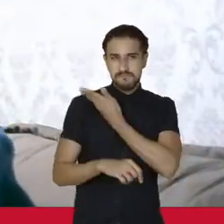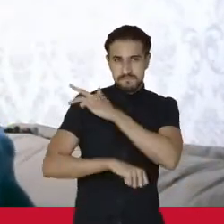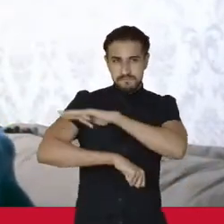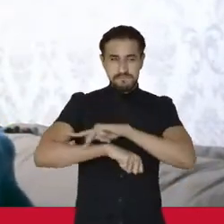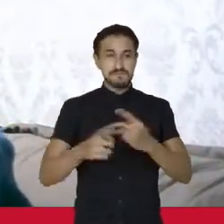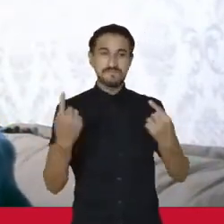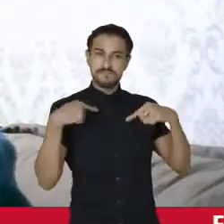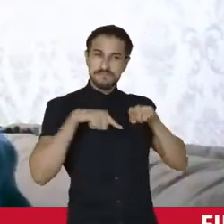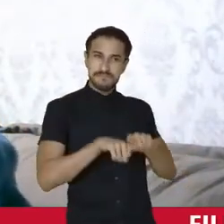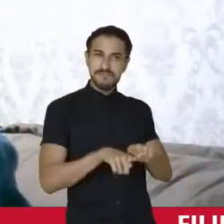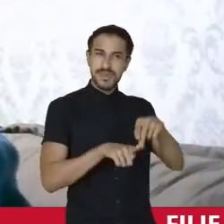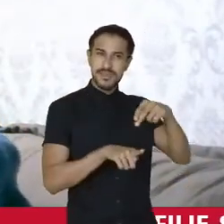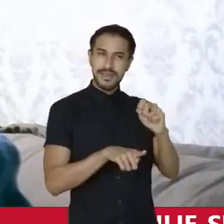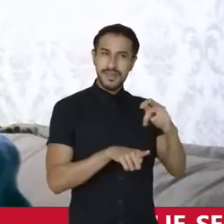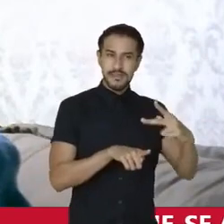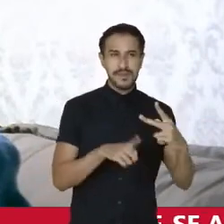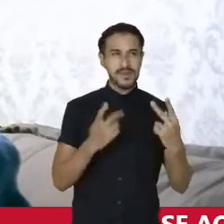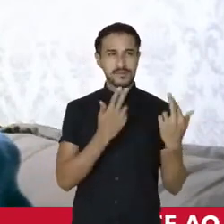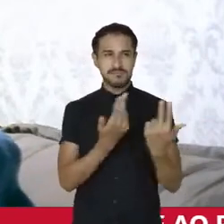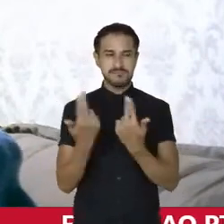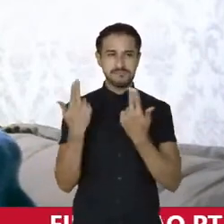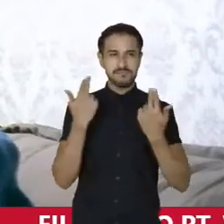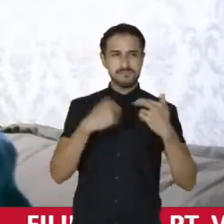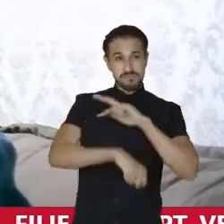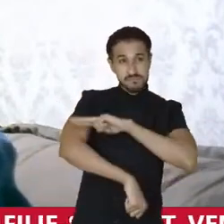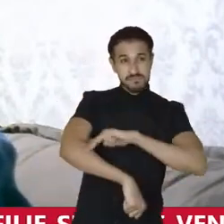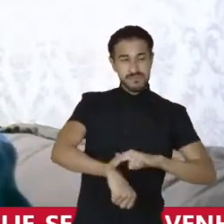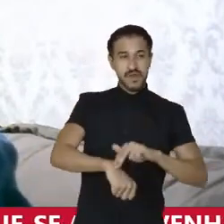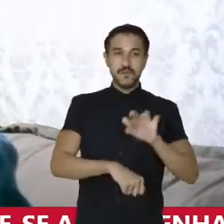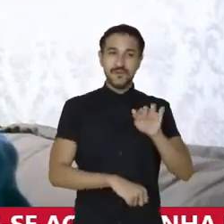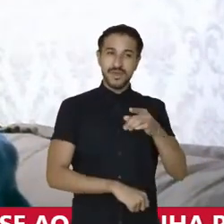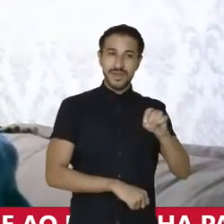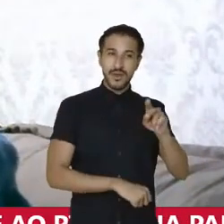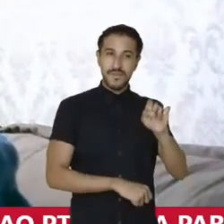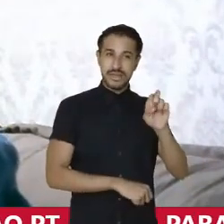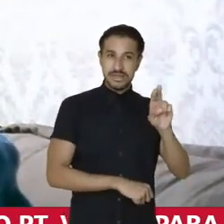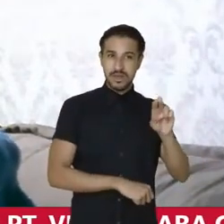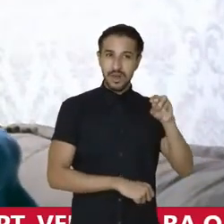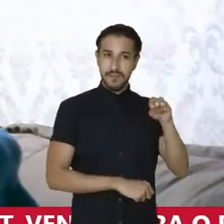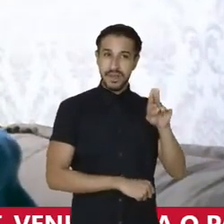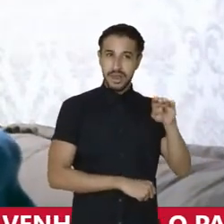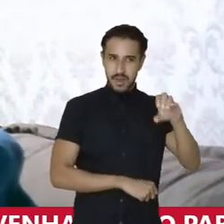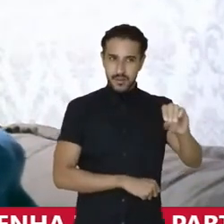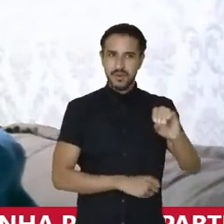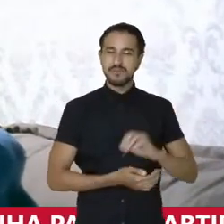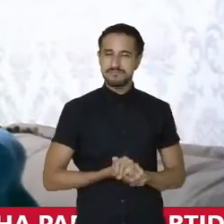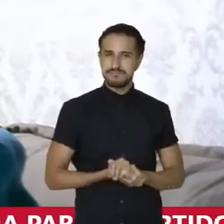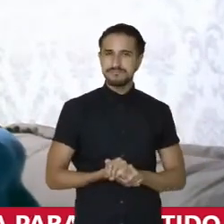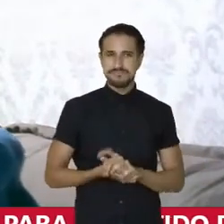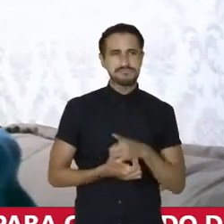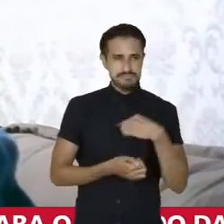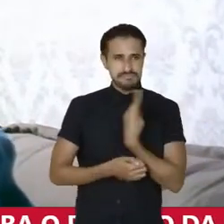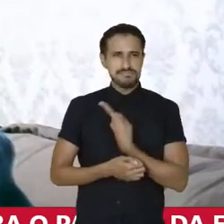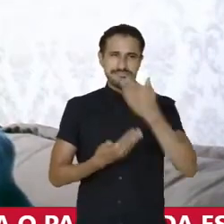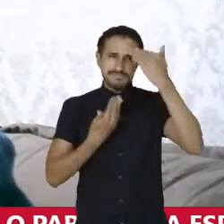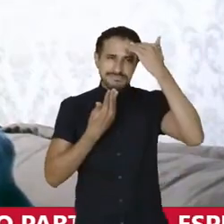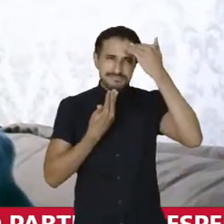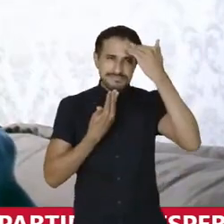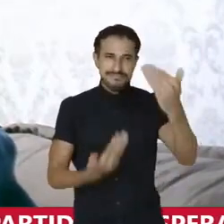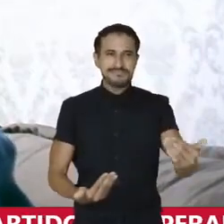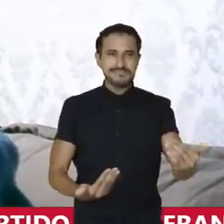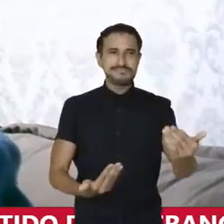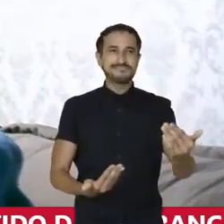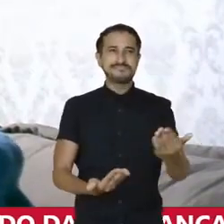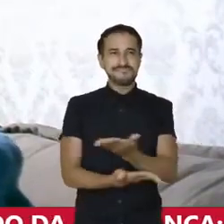em parceria com o NAP Igualdade Racial da Fundação Penseu Abramo. Nós agradecemos